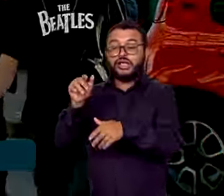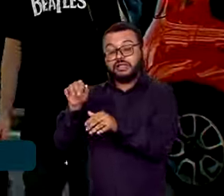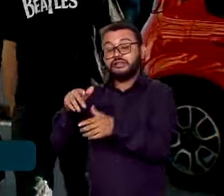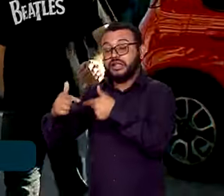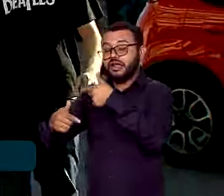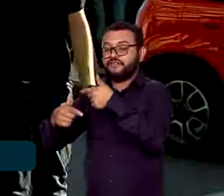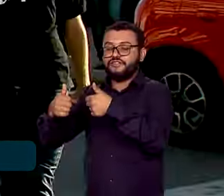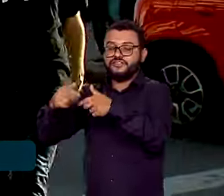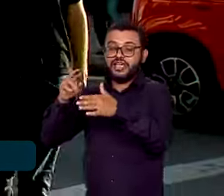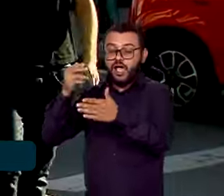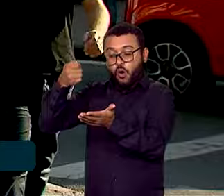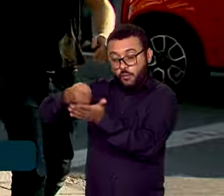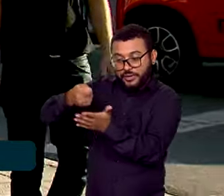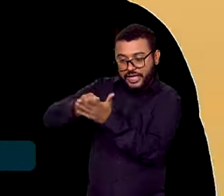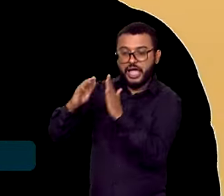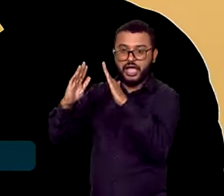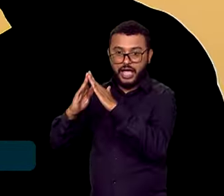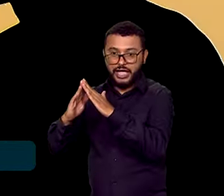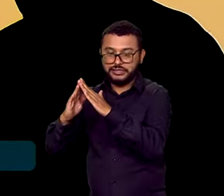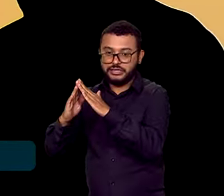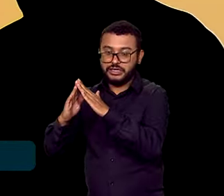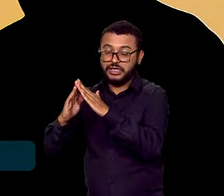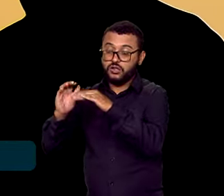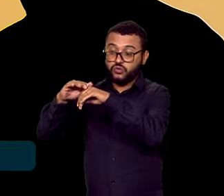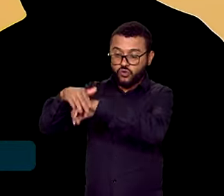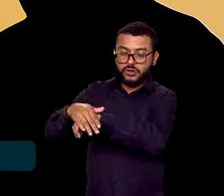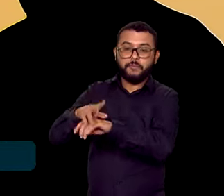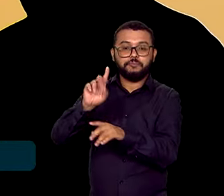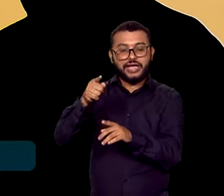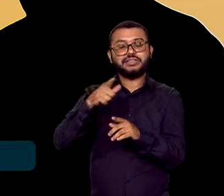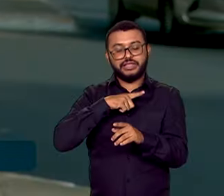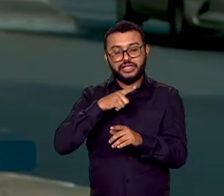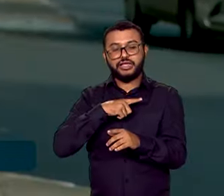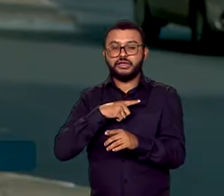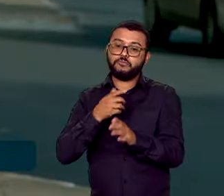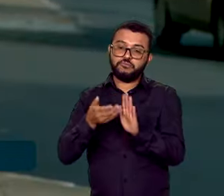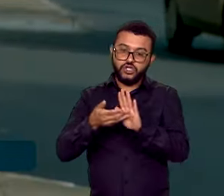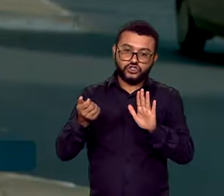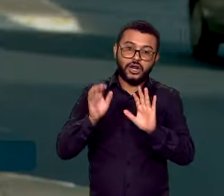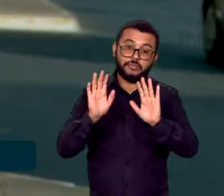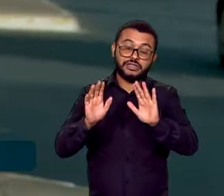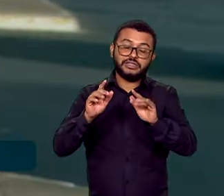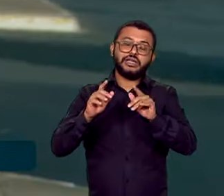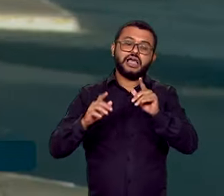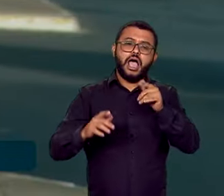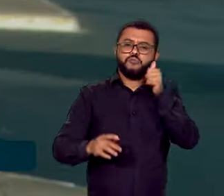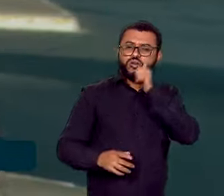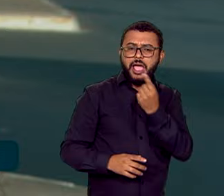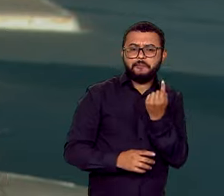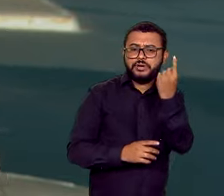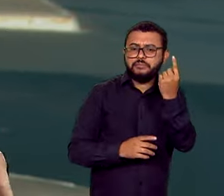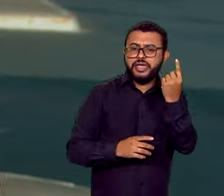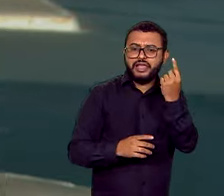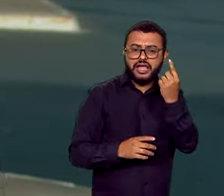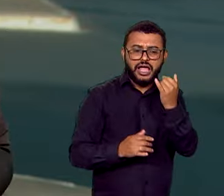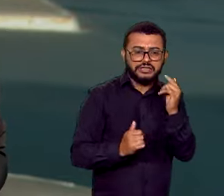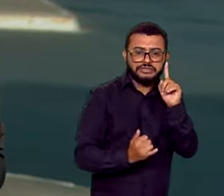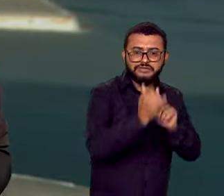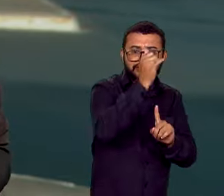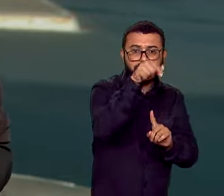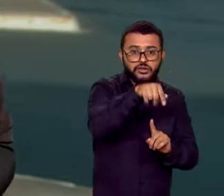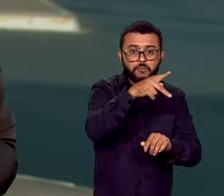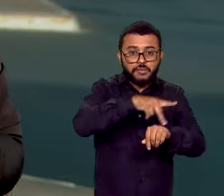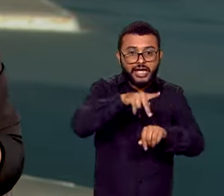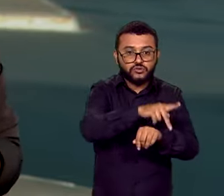obrigatoriamente em casa. Cabe recurso da decisão. Marla foi a primeira vítima de injúria racial no